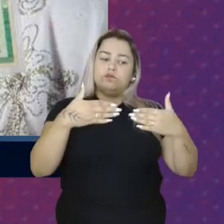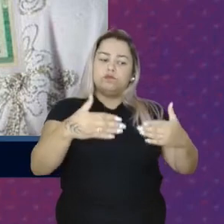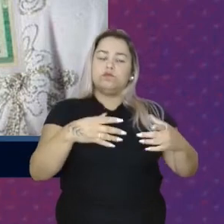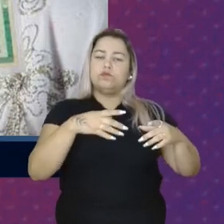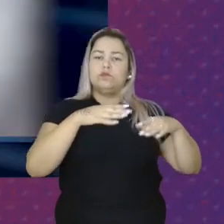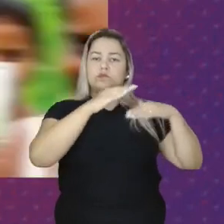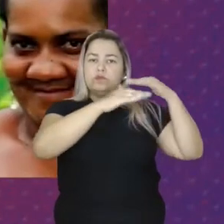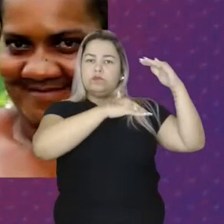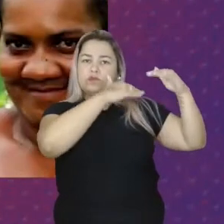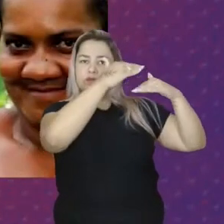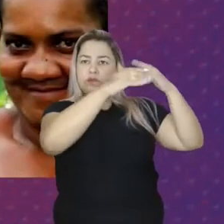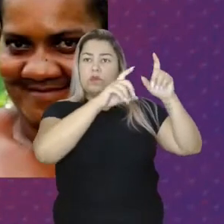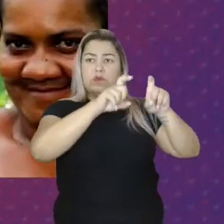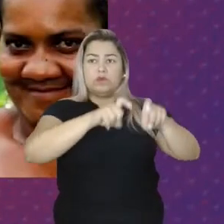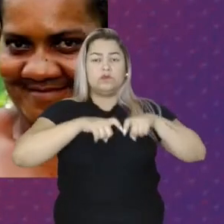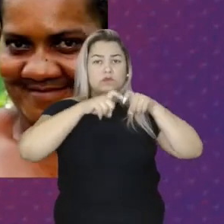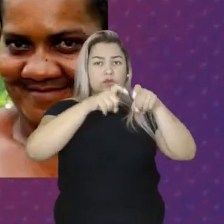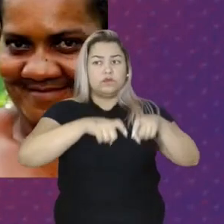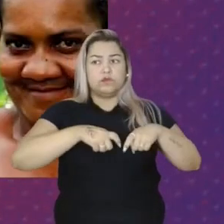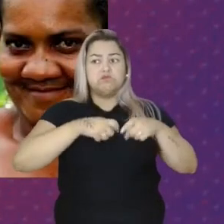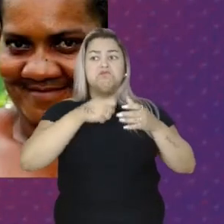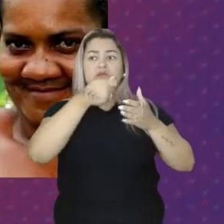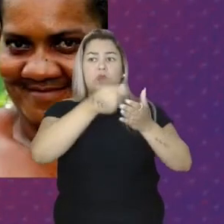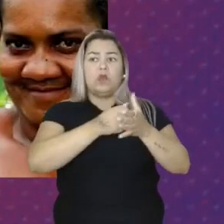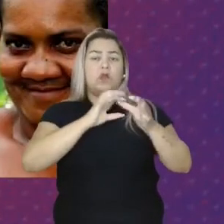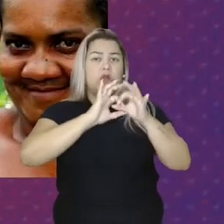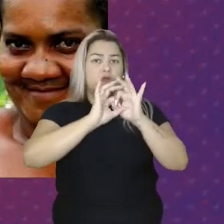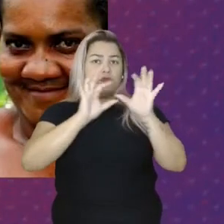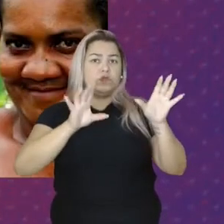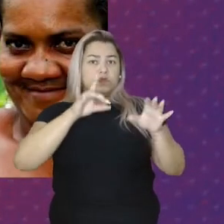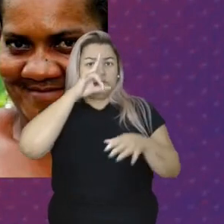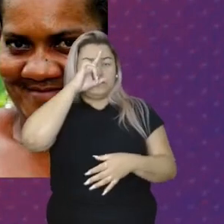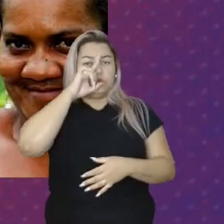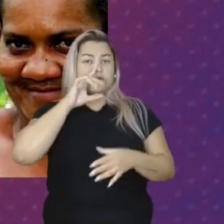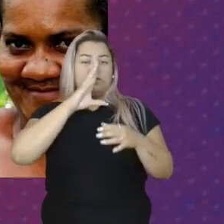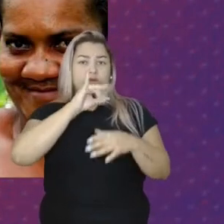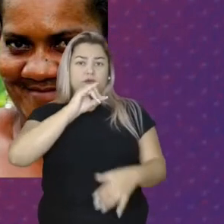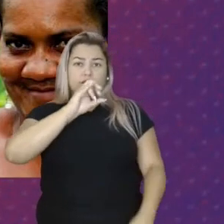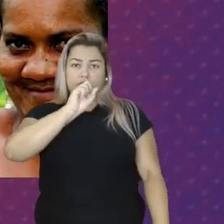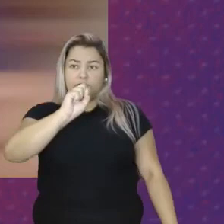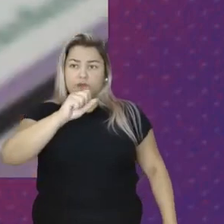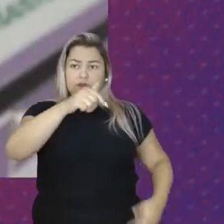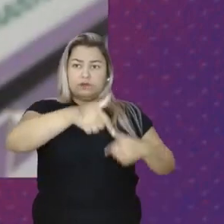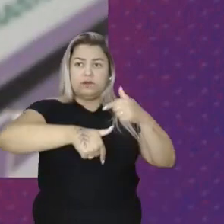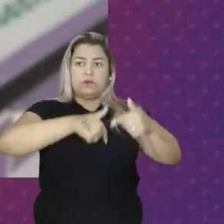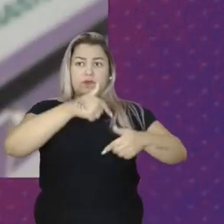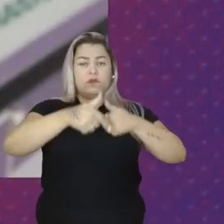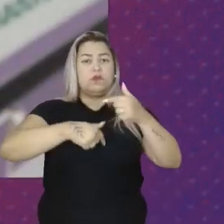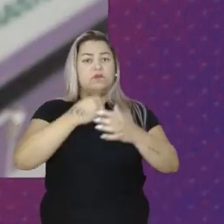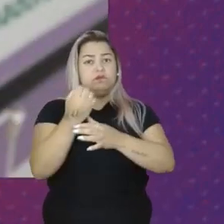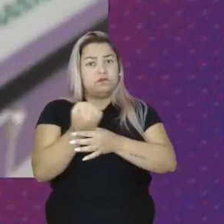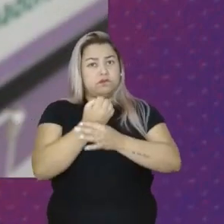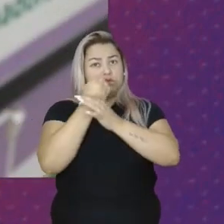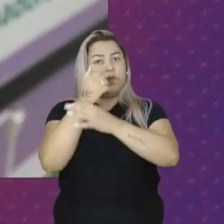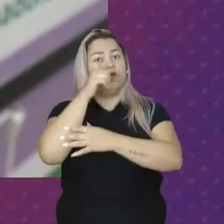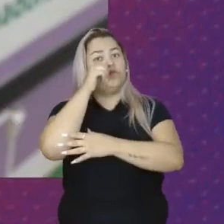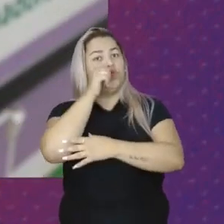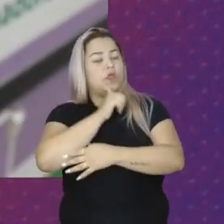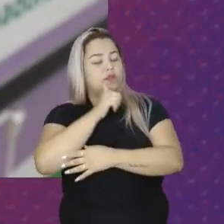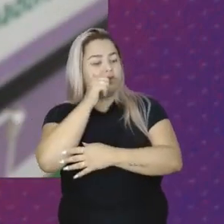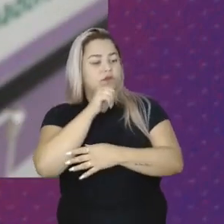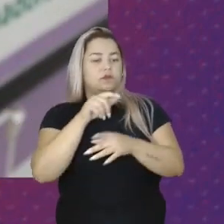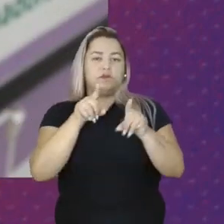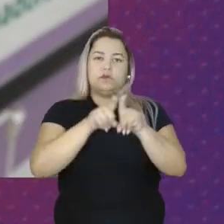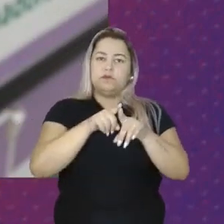Agrário Com o intuito De garantir A emissão Gratuita De documentos Civis E trabalhistas Asegurando Assim As mulheres Atendidas